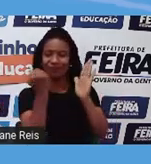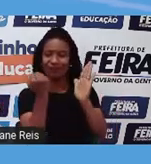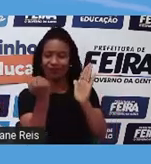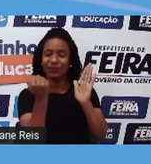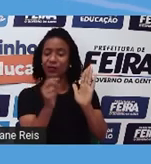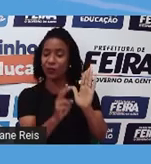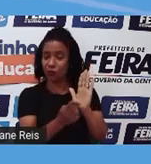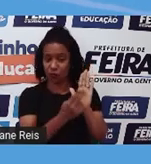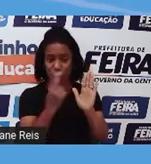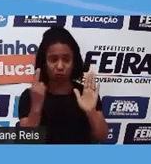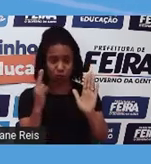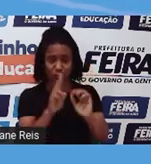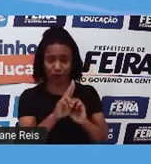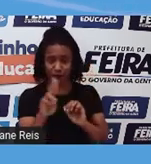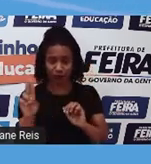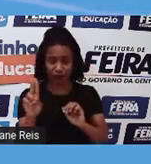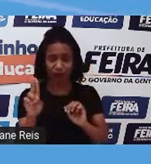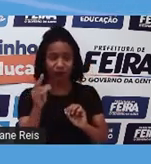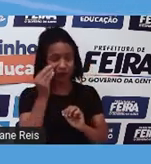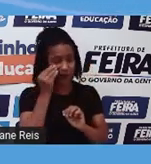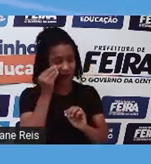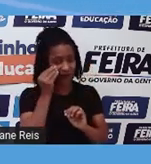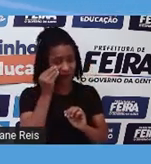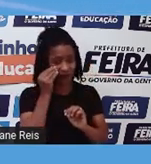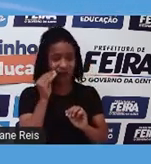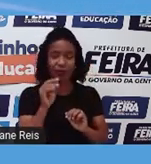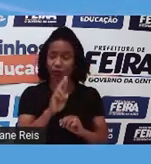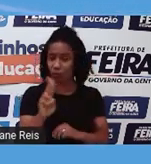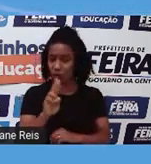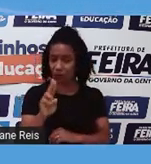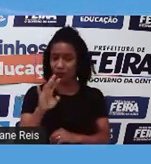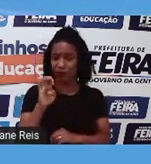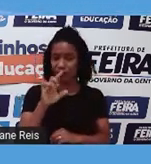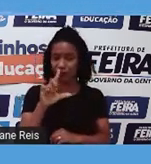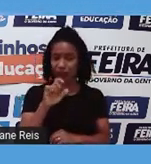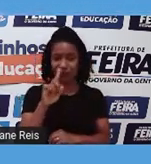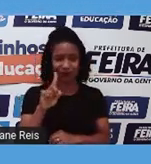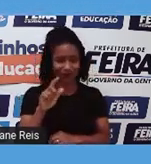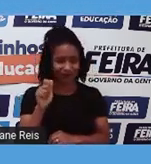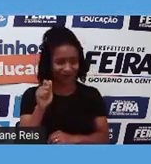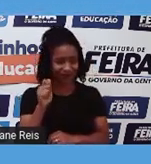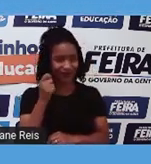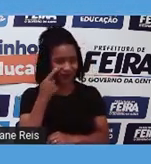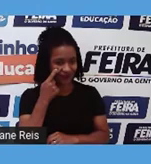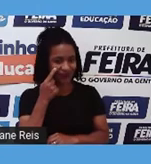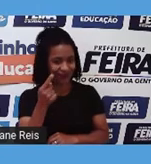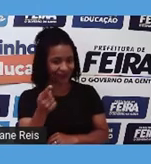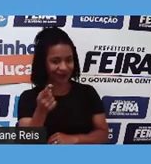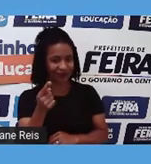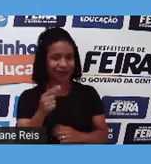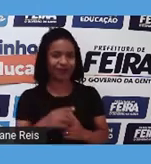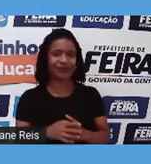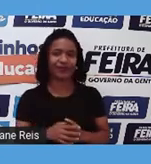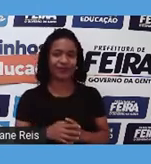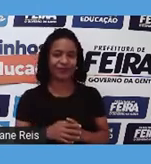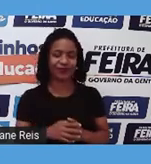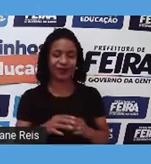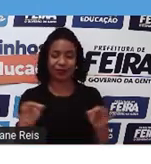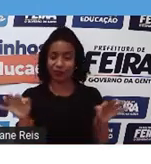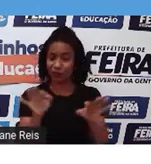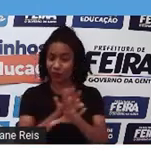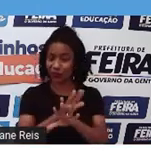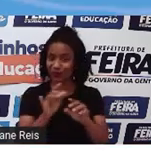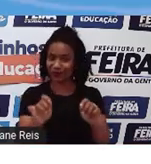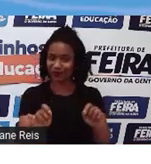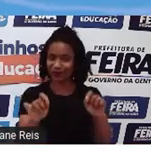o seu nome, eu vou colocar aqui o meu nome para vocês verem. I'm ready, eu estou pronto.